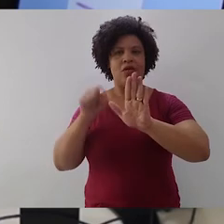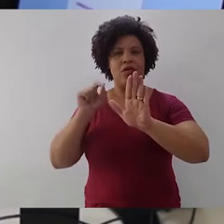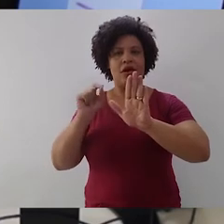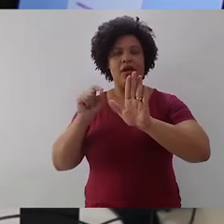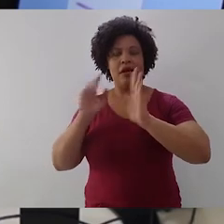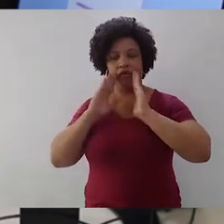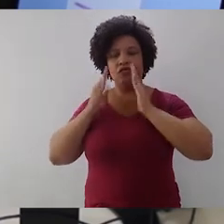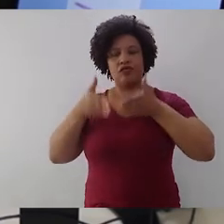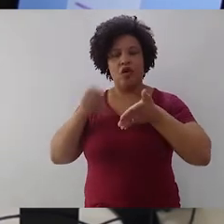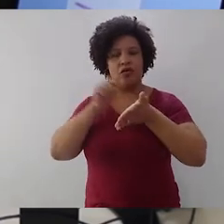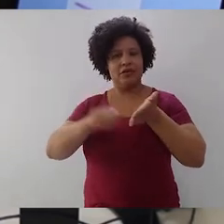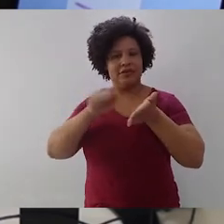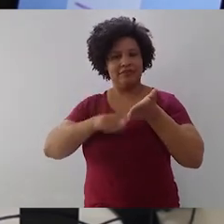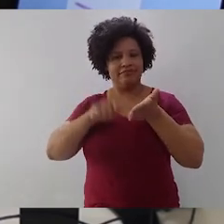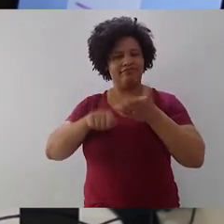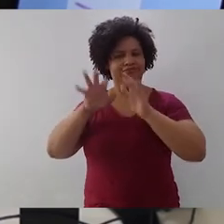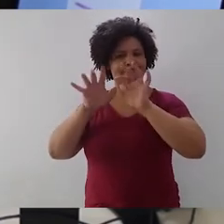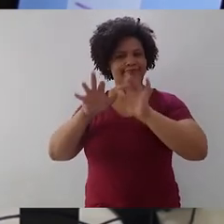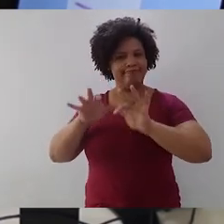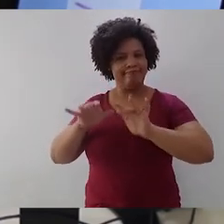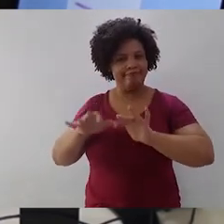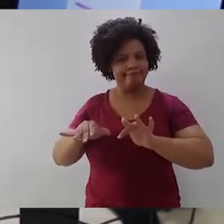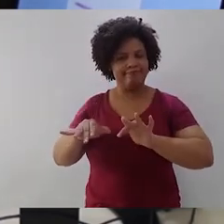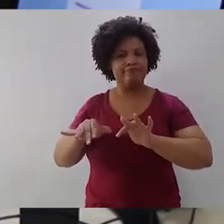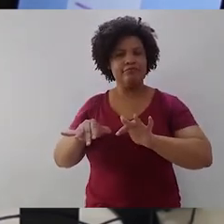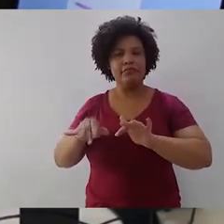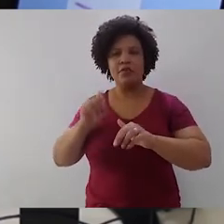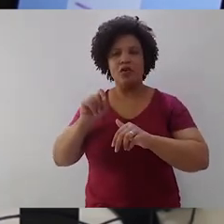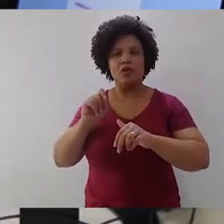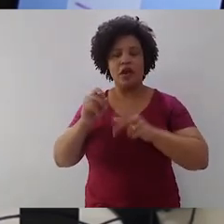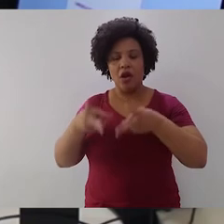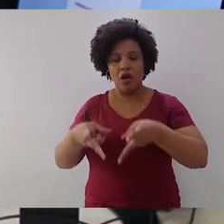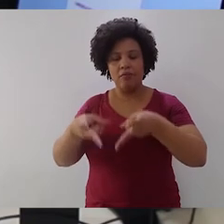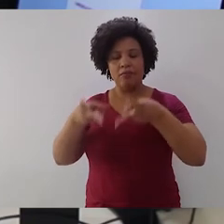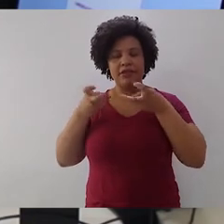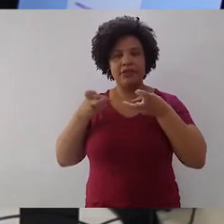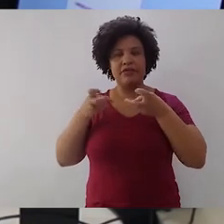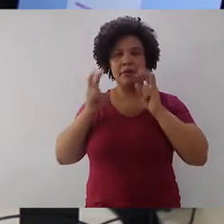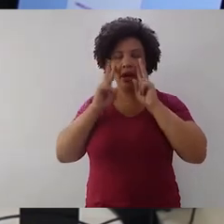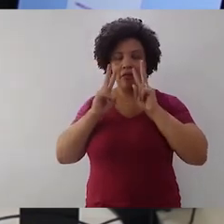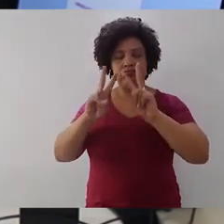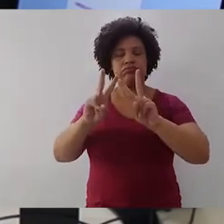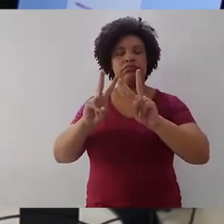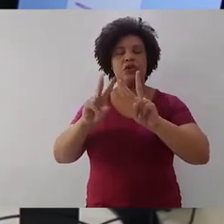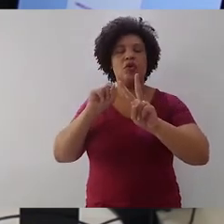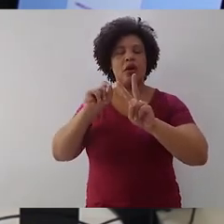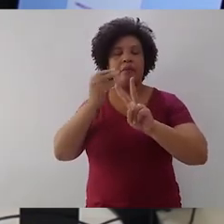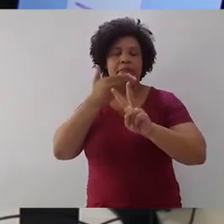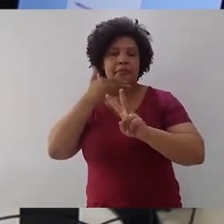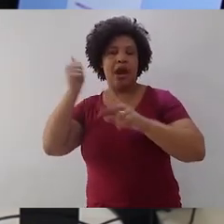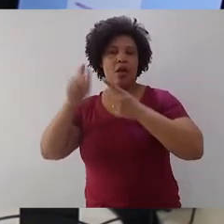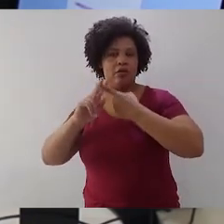partir do texto que o escritor tenha criado, o que a gente precisa de observar para enxergar possibilidades de melhoria.